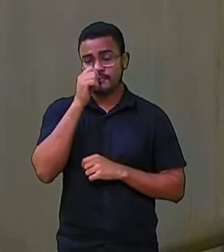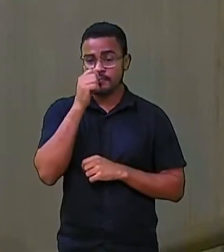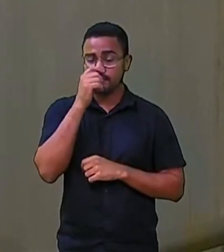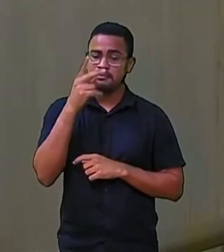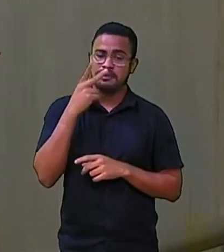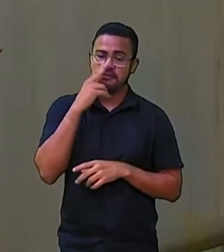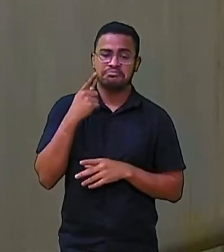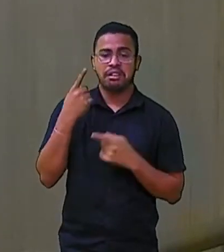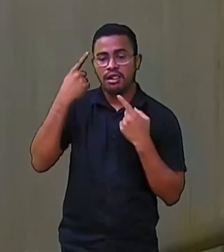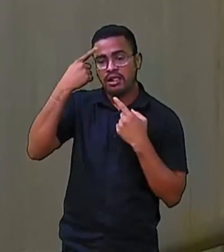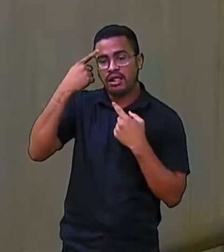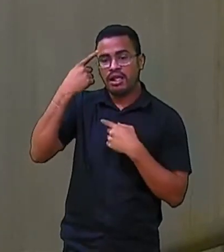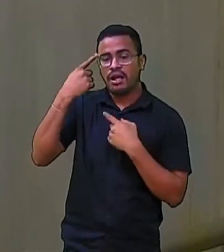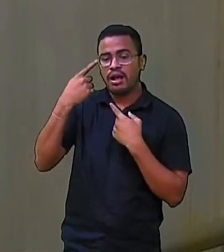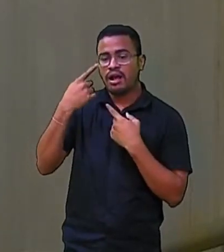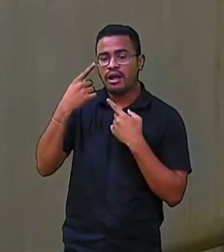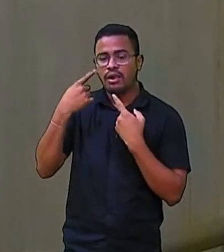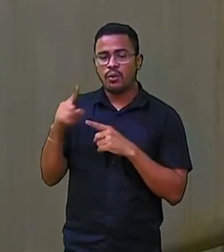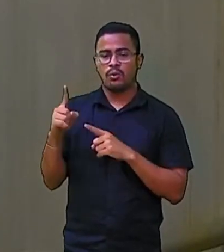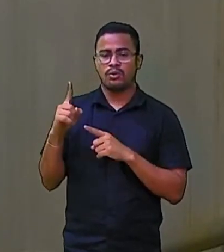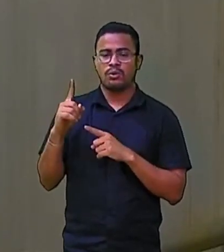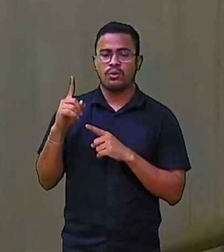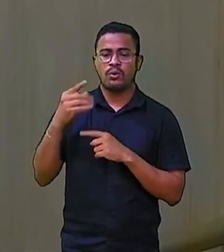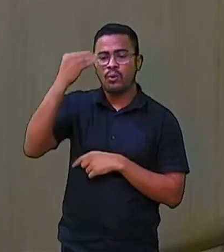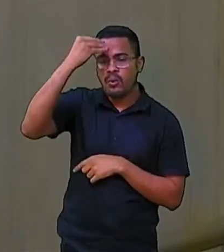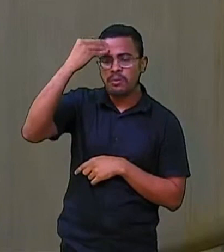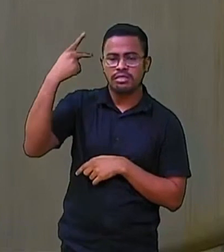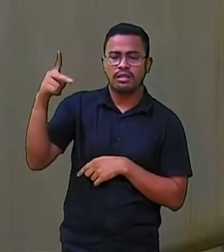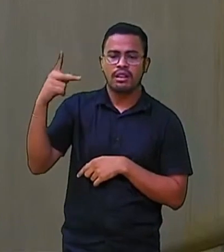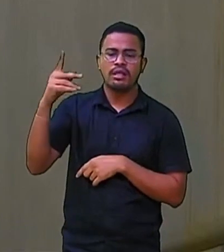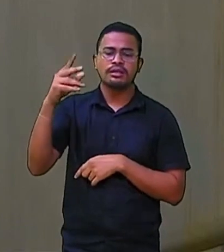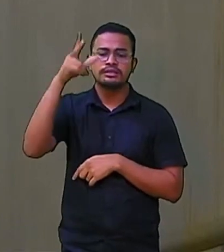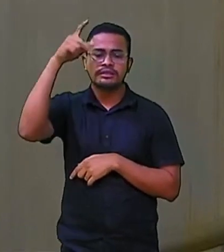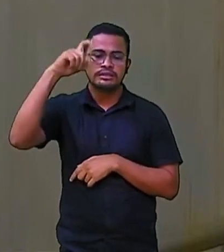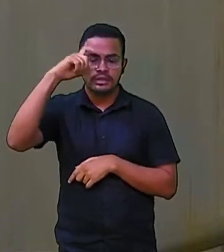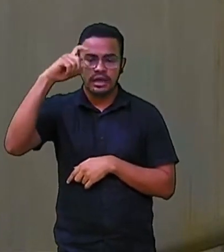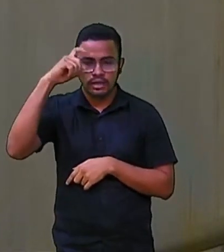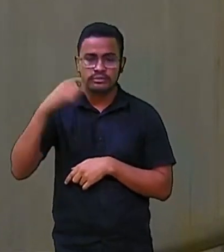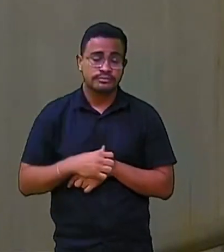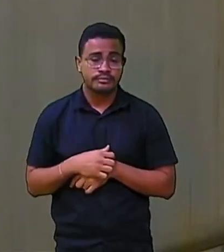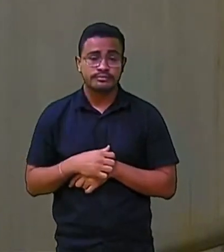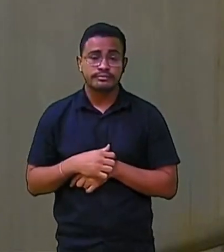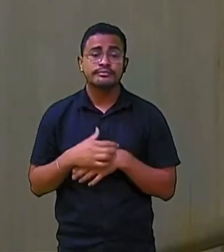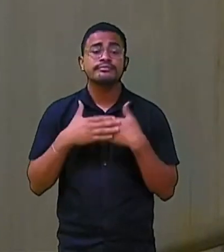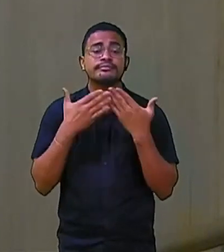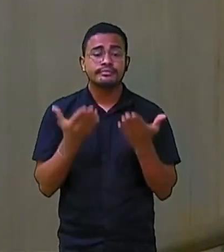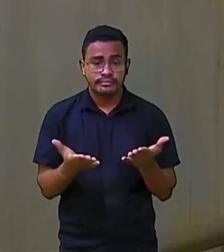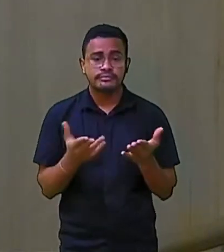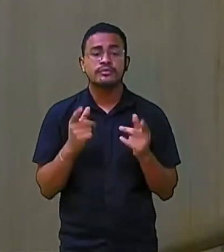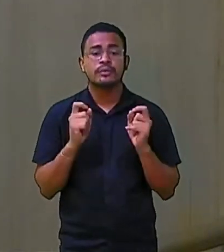culpa do prefeito Sarto Está aqui, o mínimo sem toner,